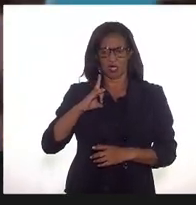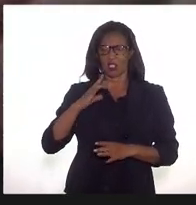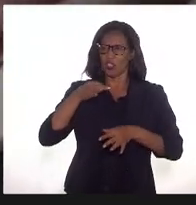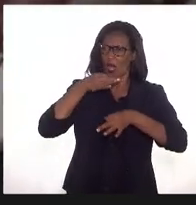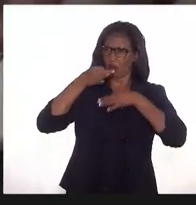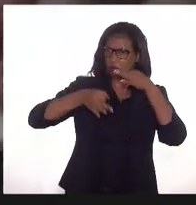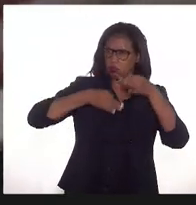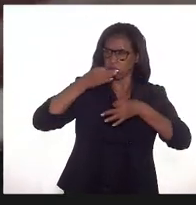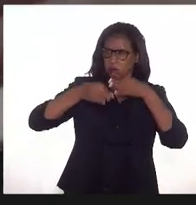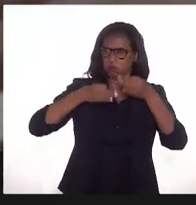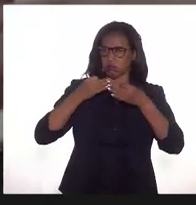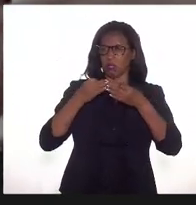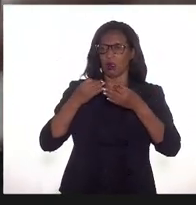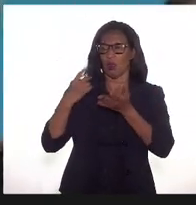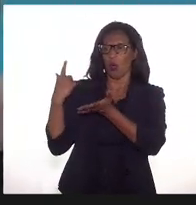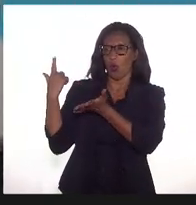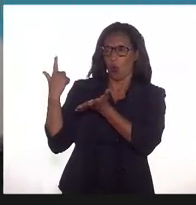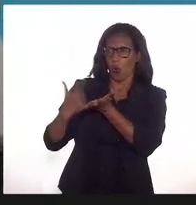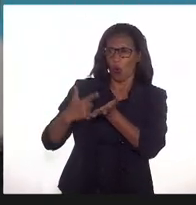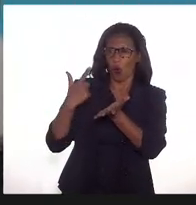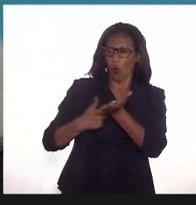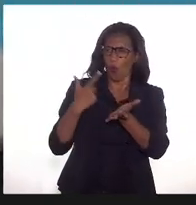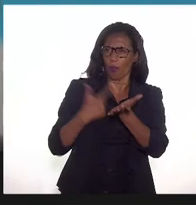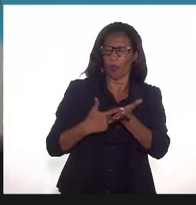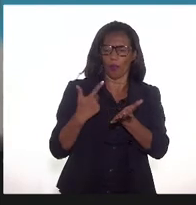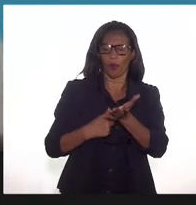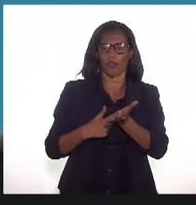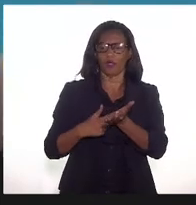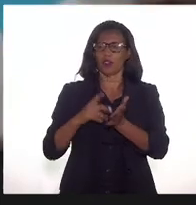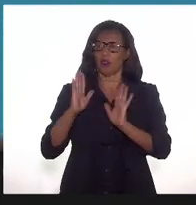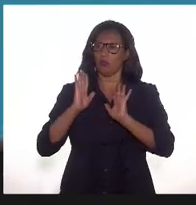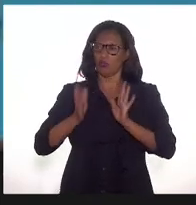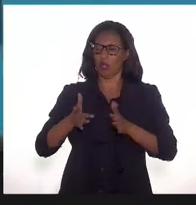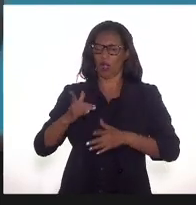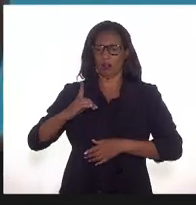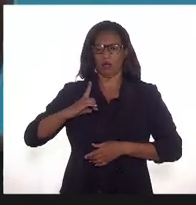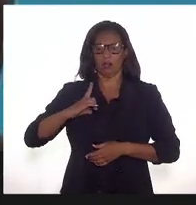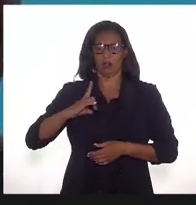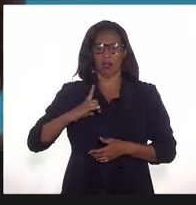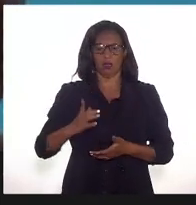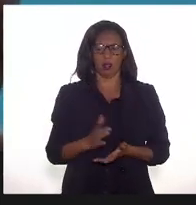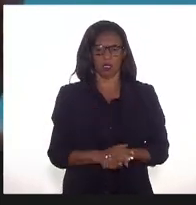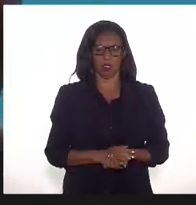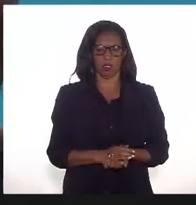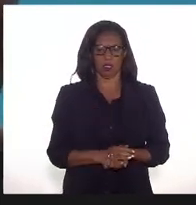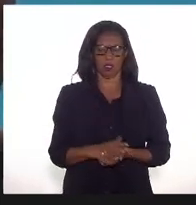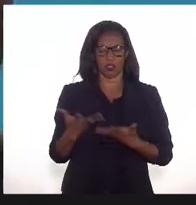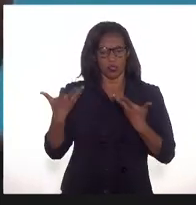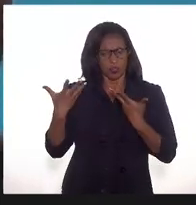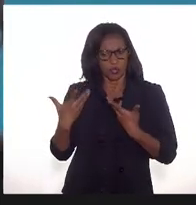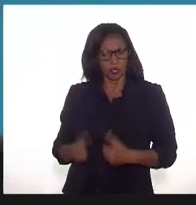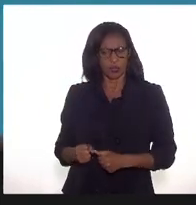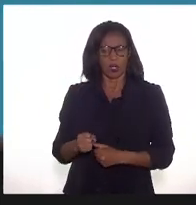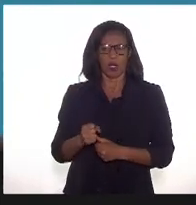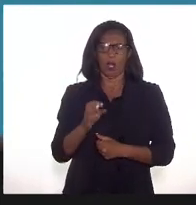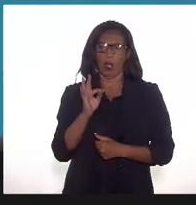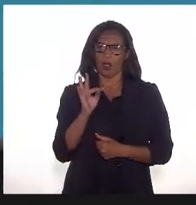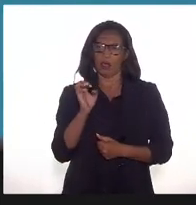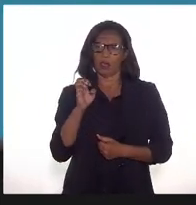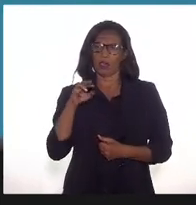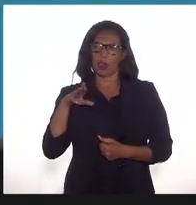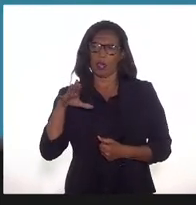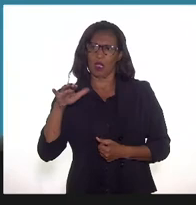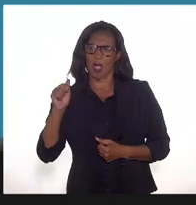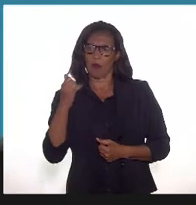de comprovação de lastro e outras de permitir térmica inflexível.